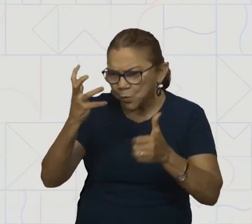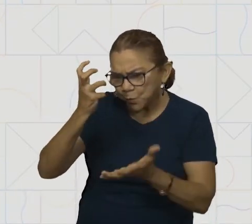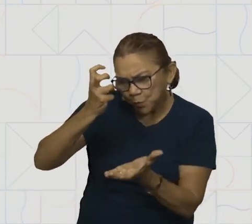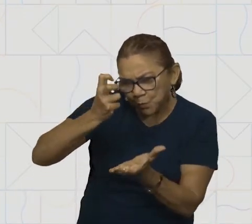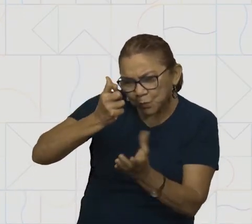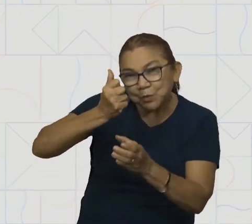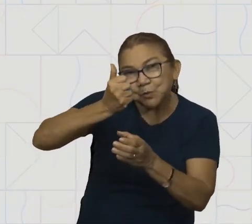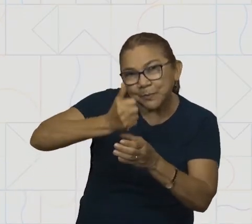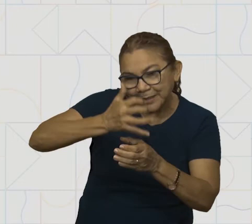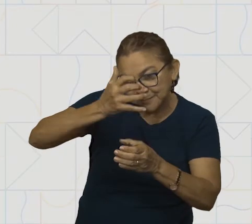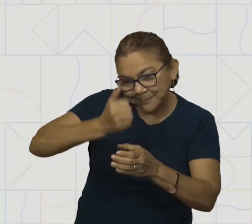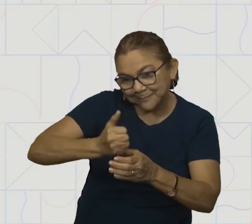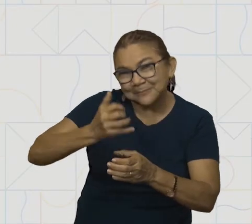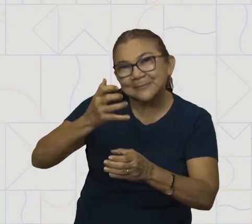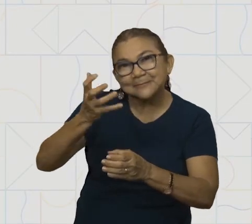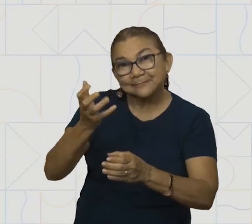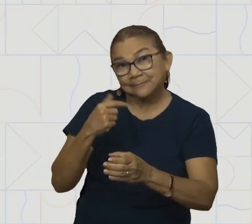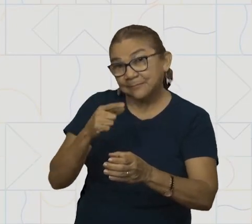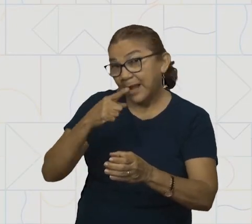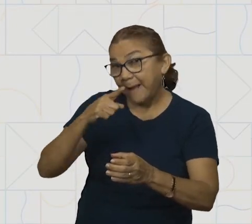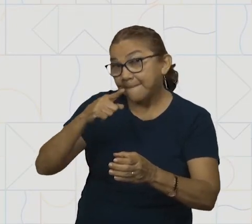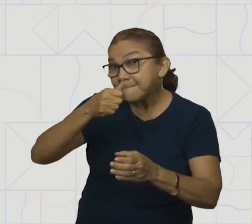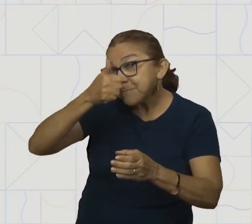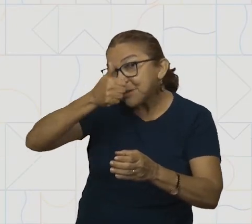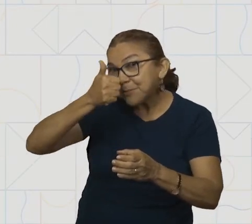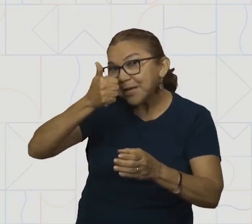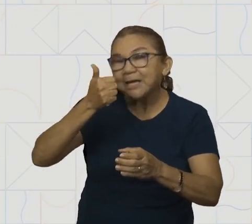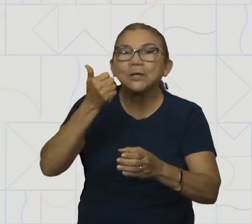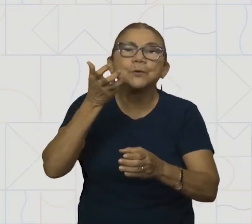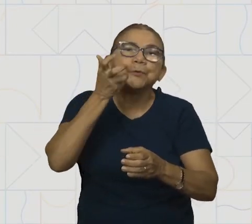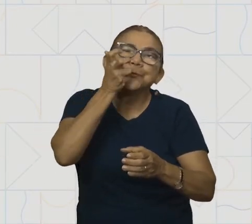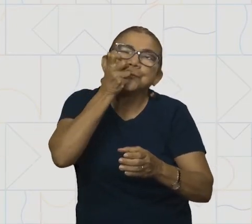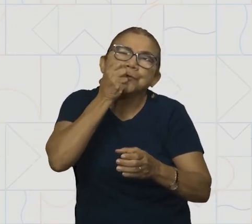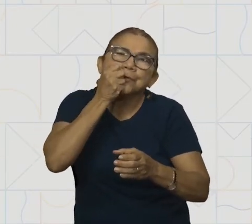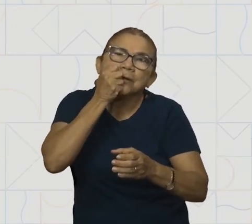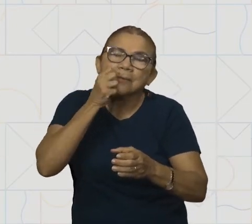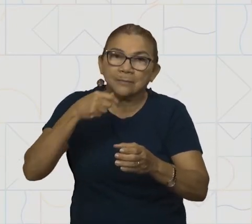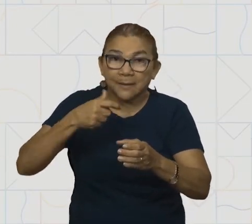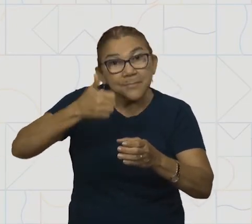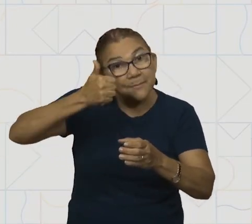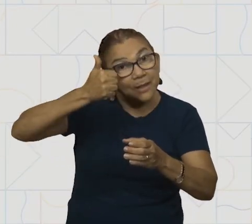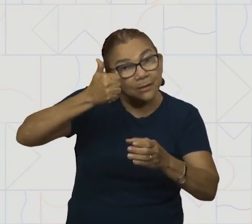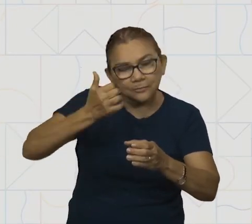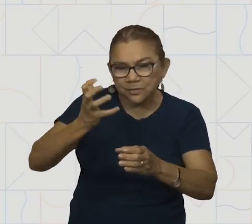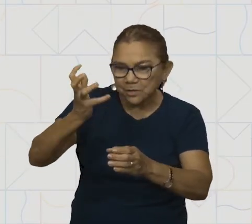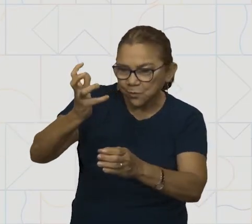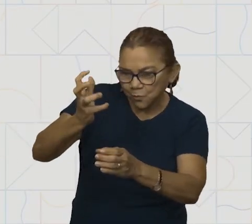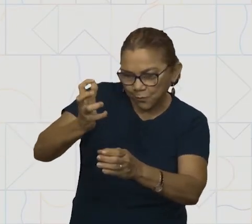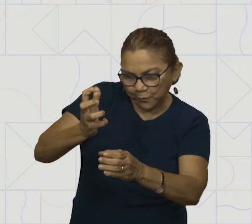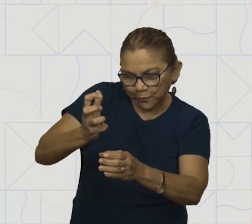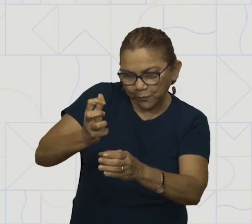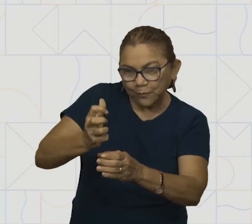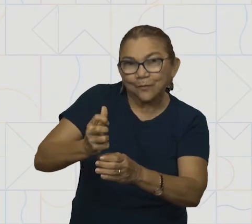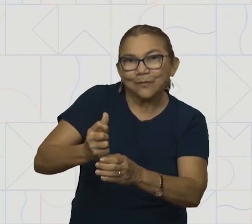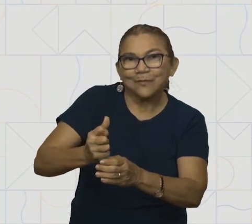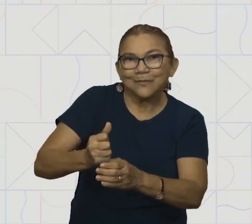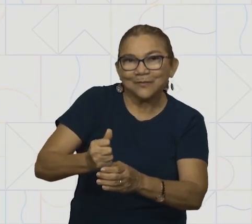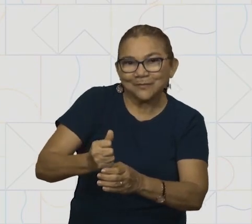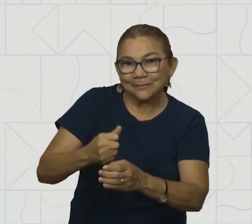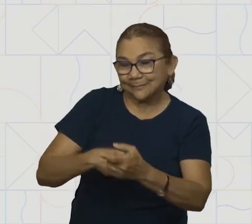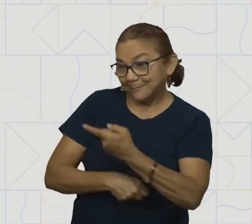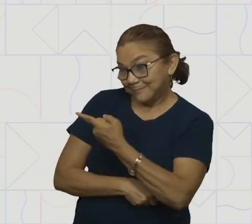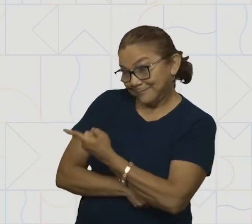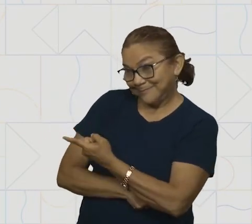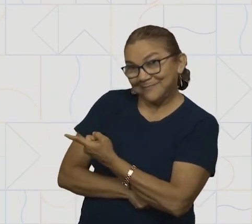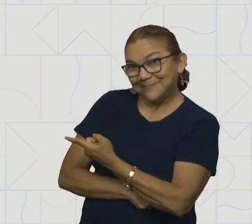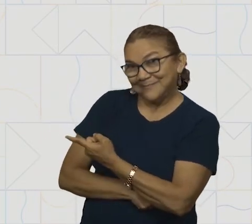dentro de um copo com água. Olha só. Você vai espremer o limão dentro de um copo com água.